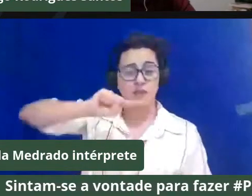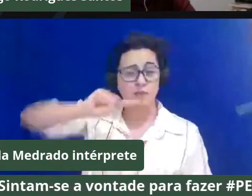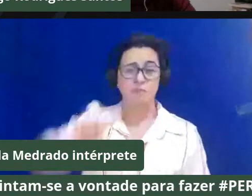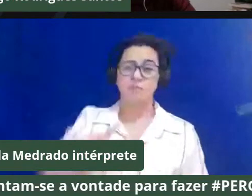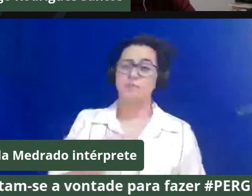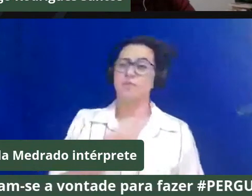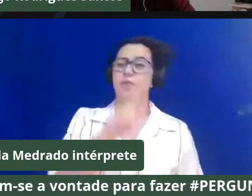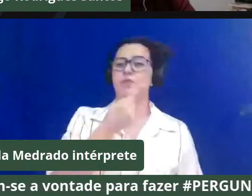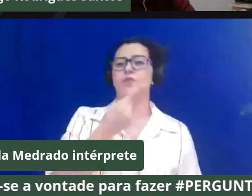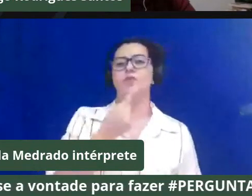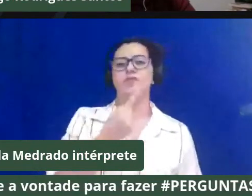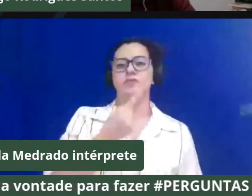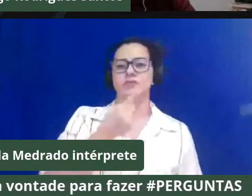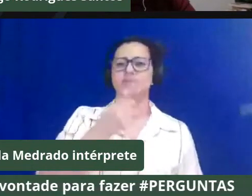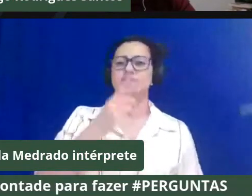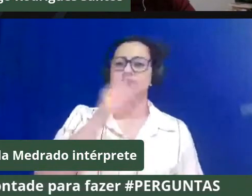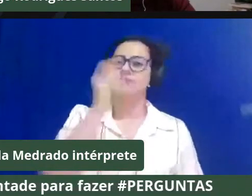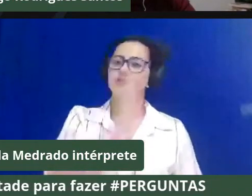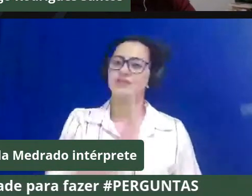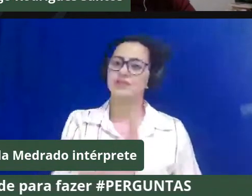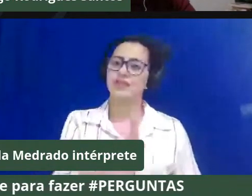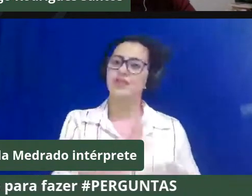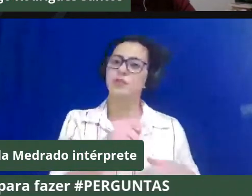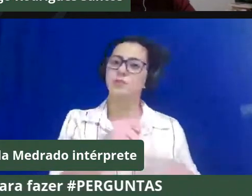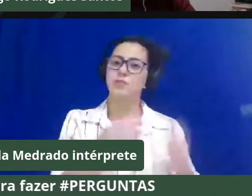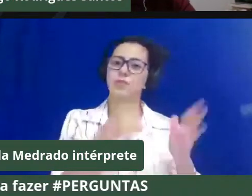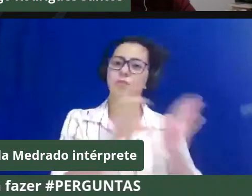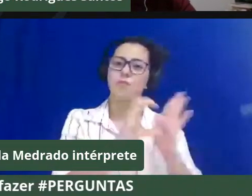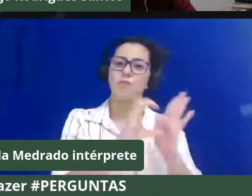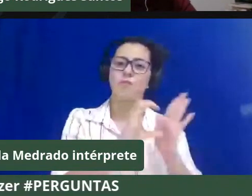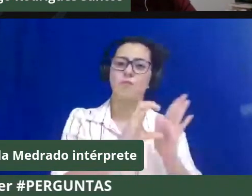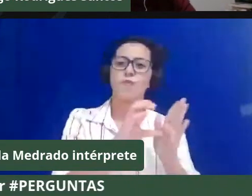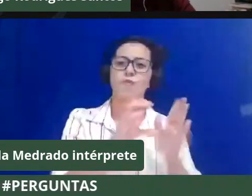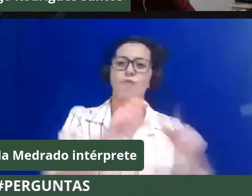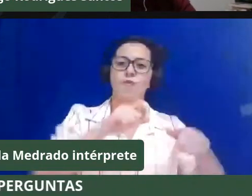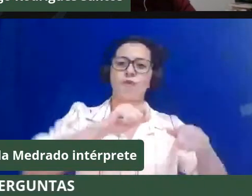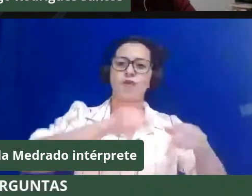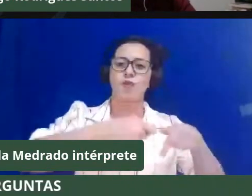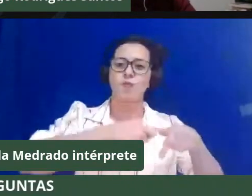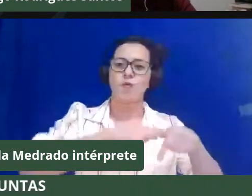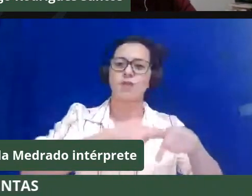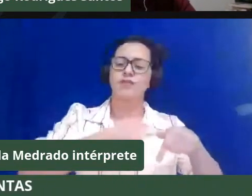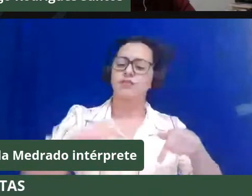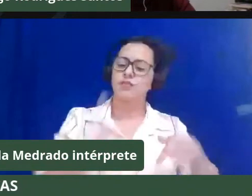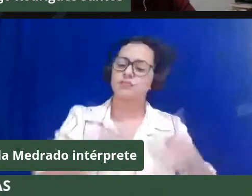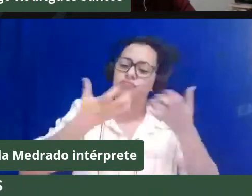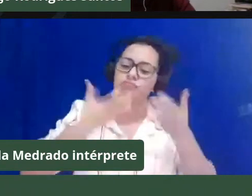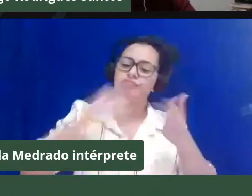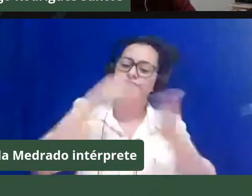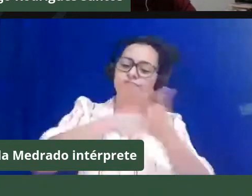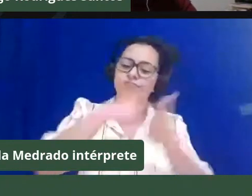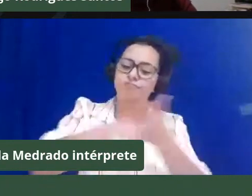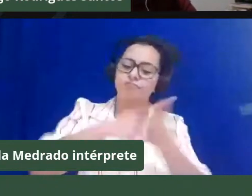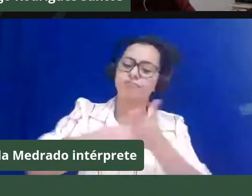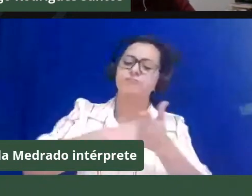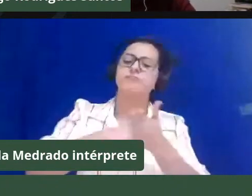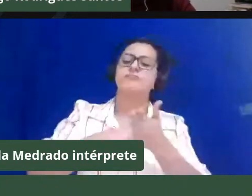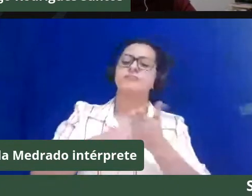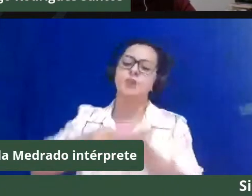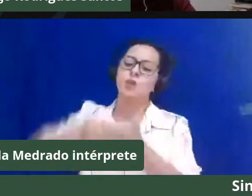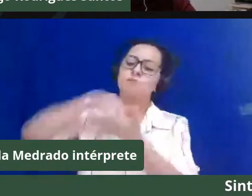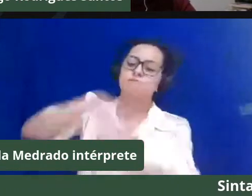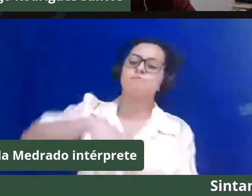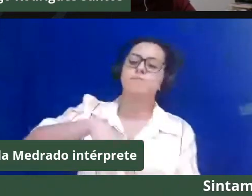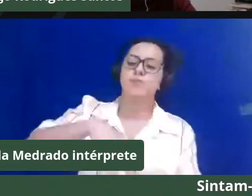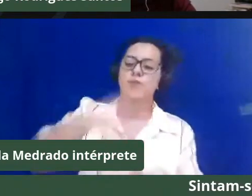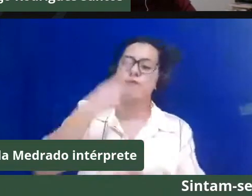e a gente vem buscando, sim, né, esses espaços para fazer as falas, para fazer as denúncias, dizer do que